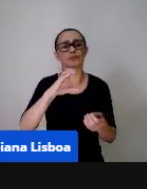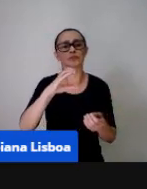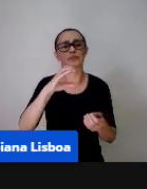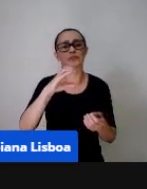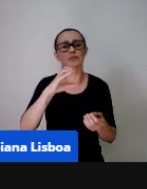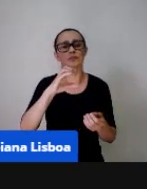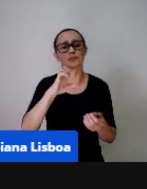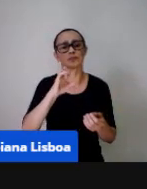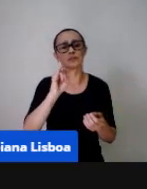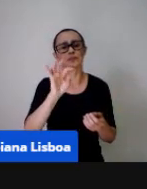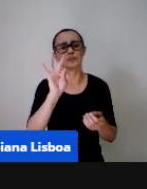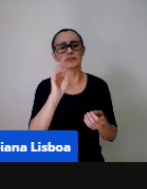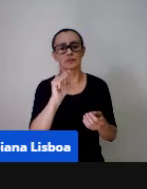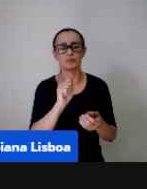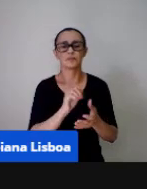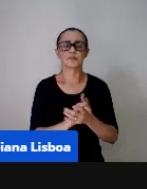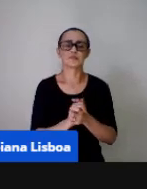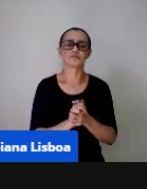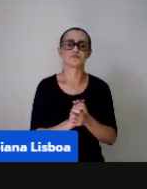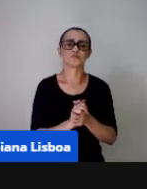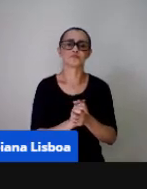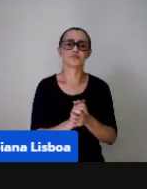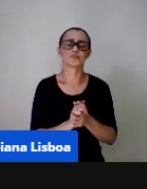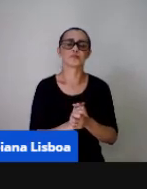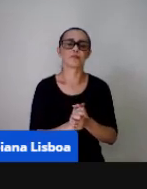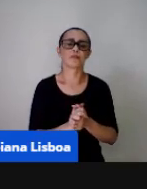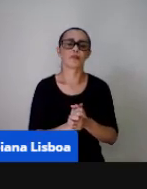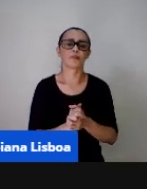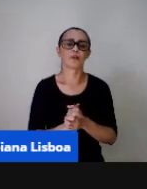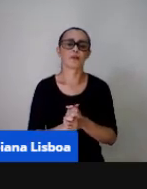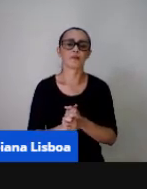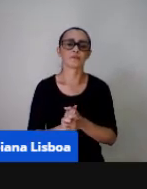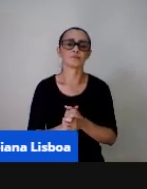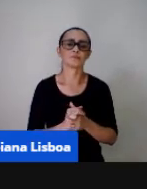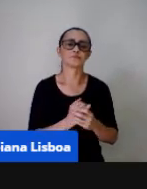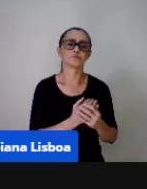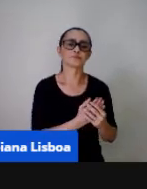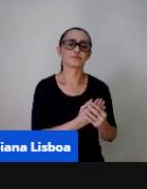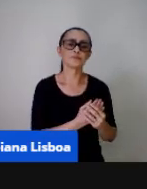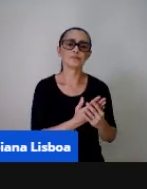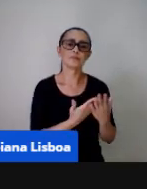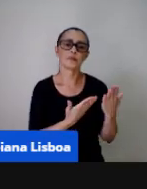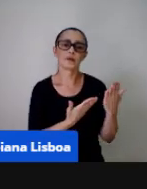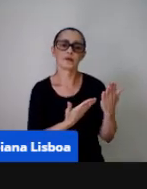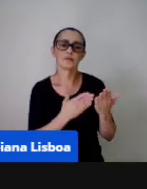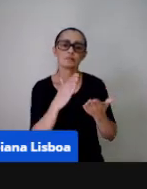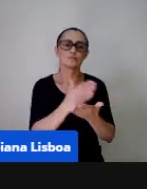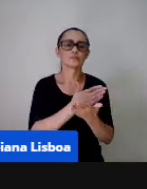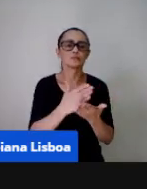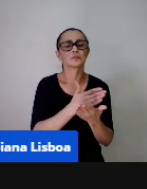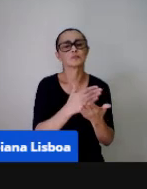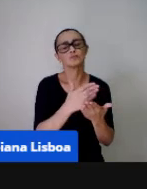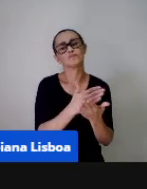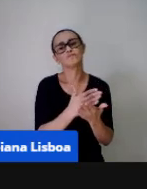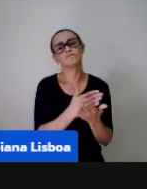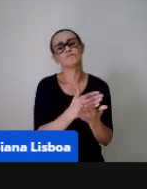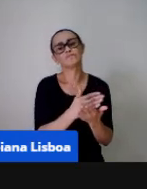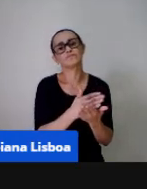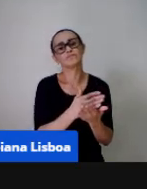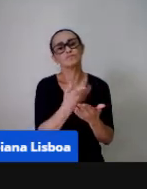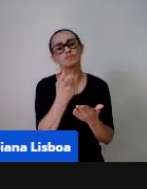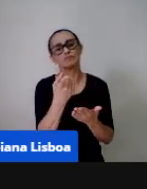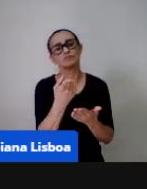próximo por favor bom existem alguns jogos que eles não eles não trazem para a criança